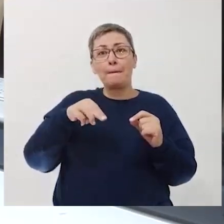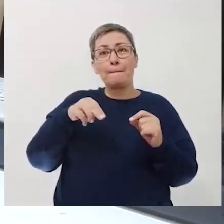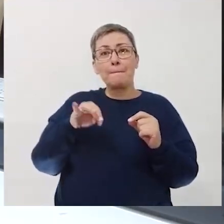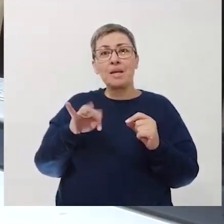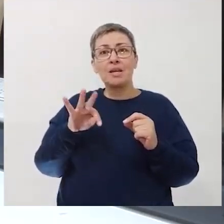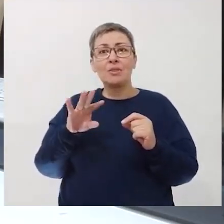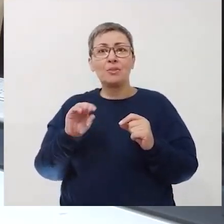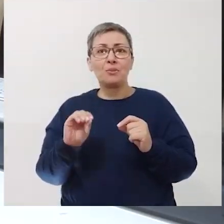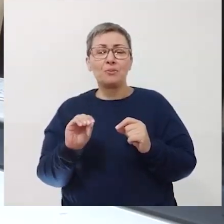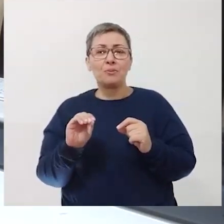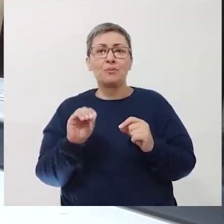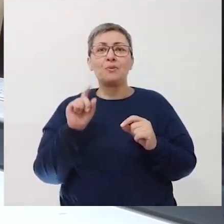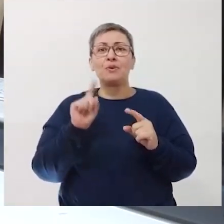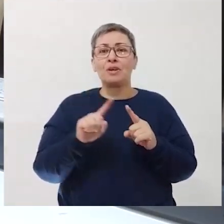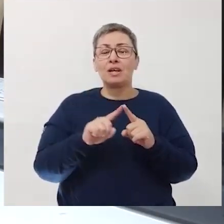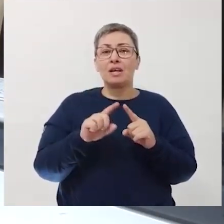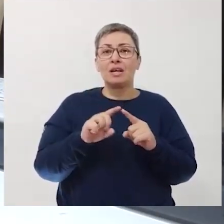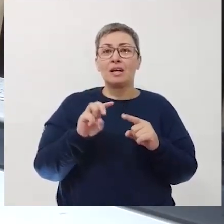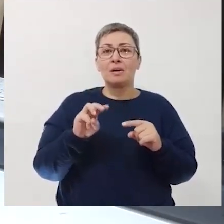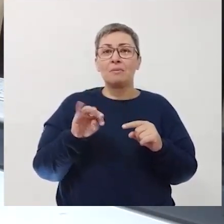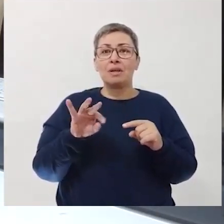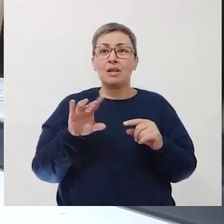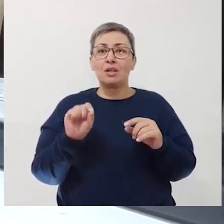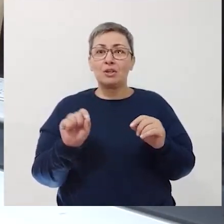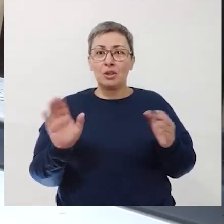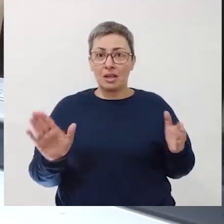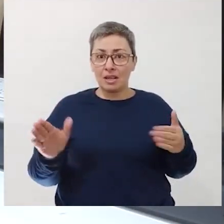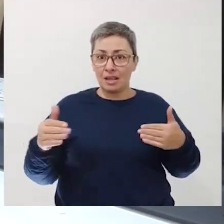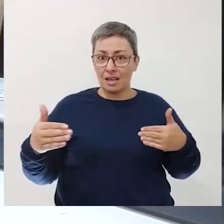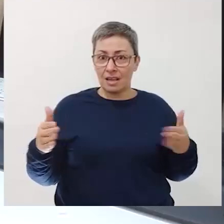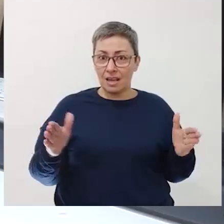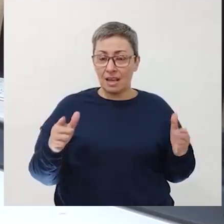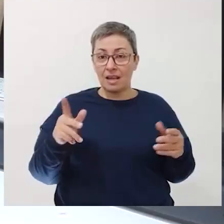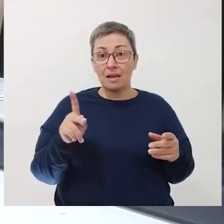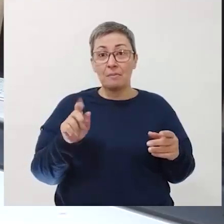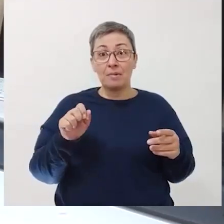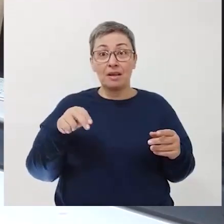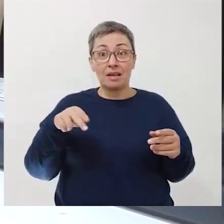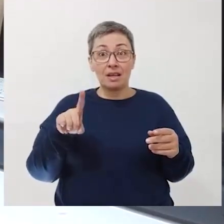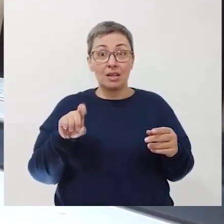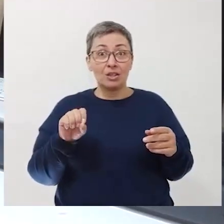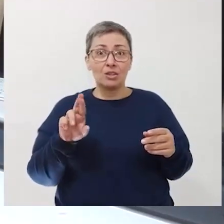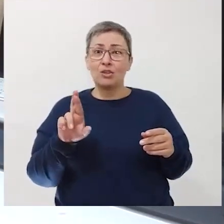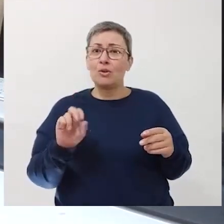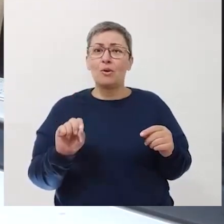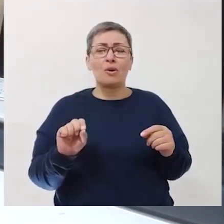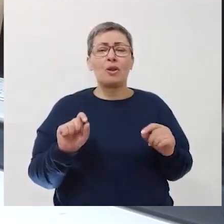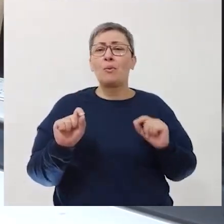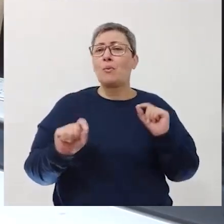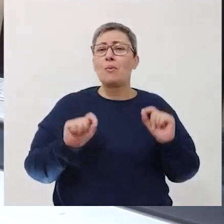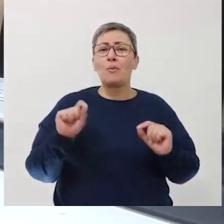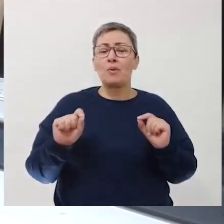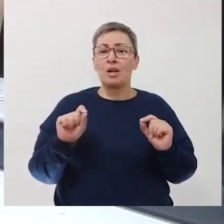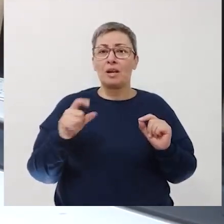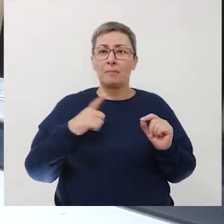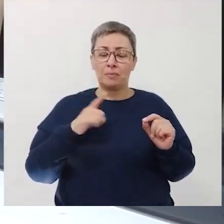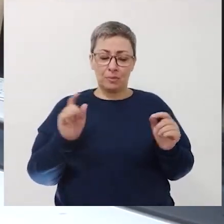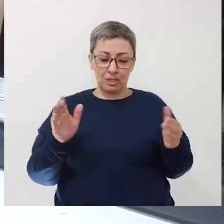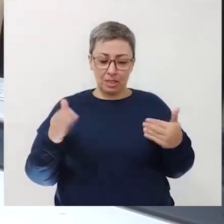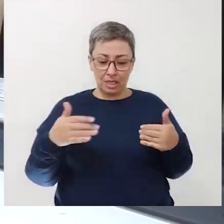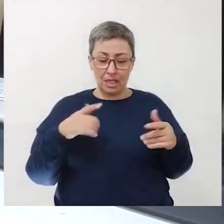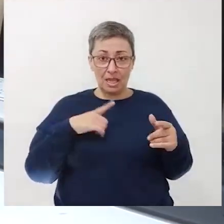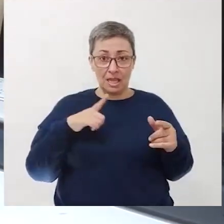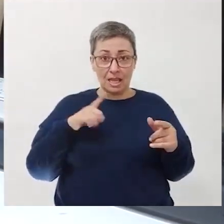Esse mito é o mito da caixa de Pandora. Como é que é esse mito? Como Existia